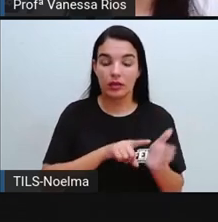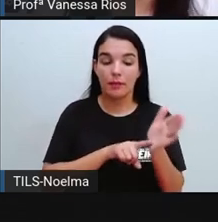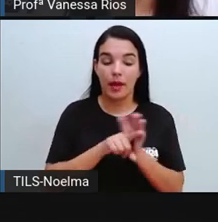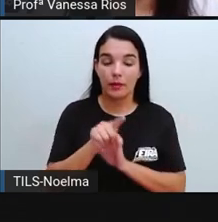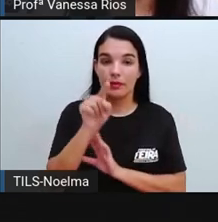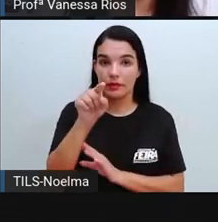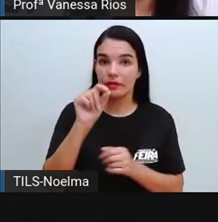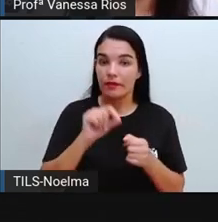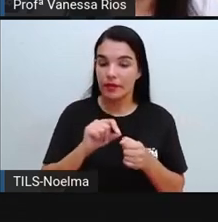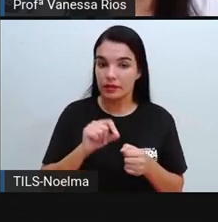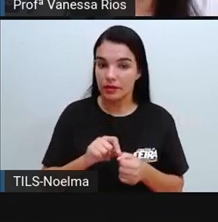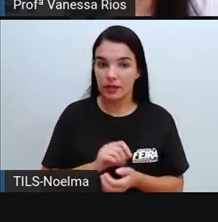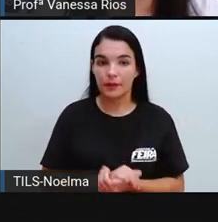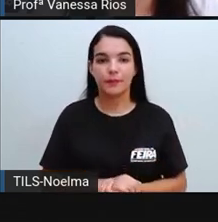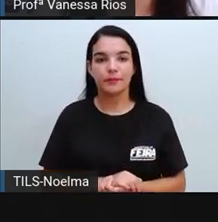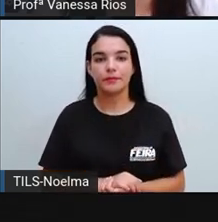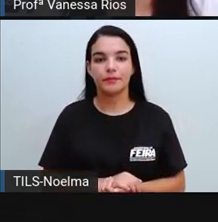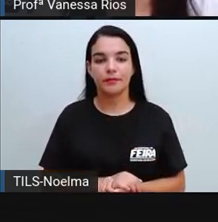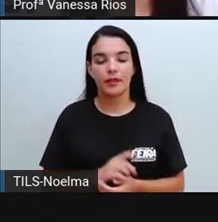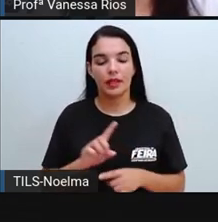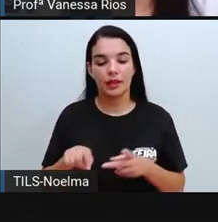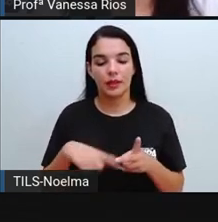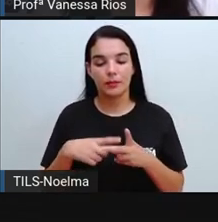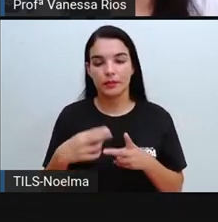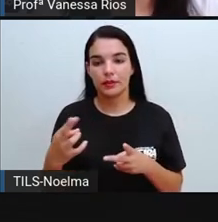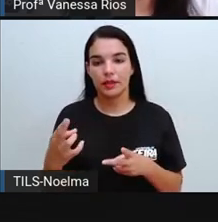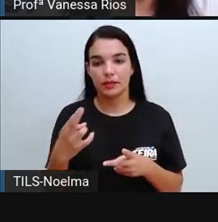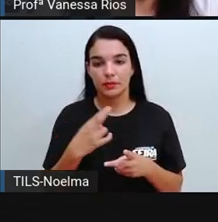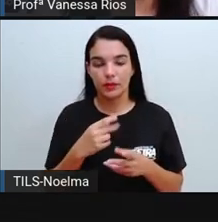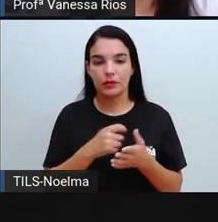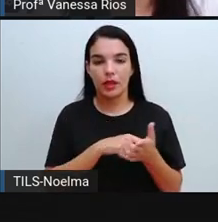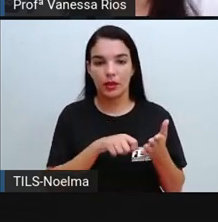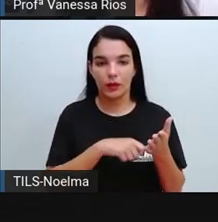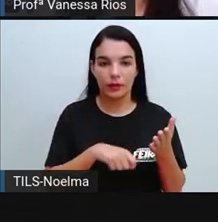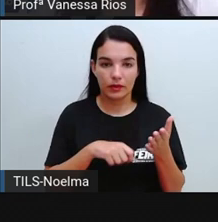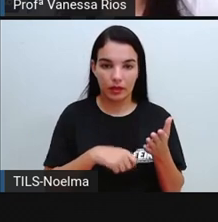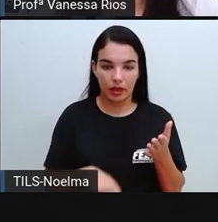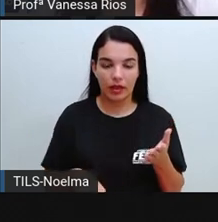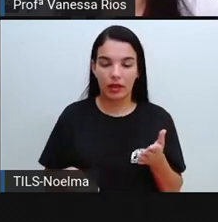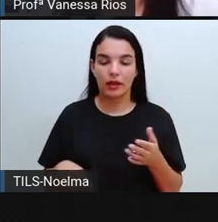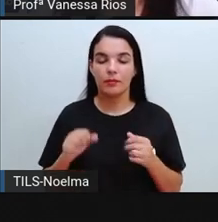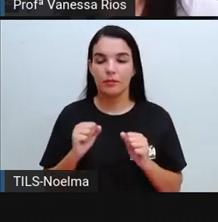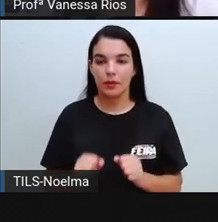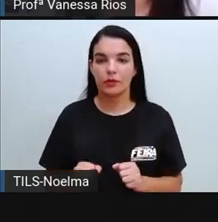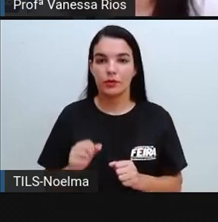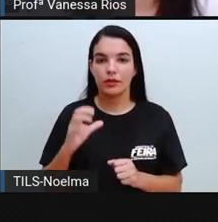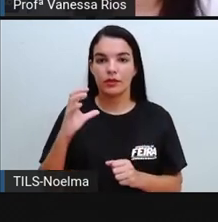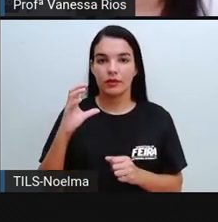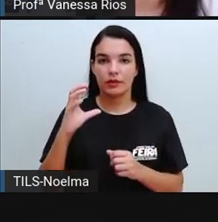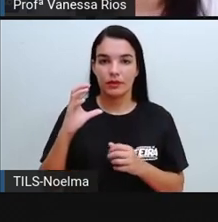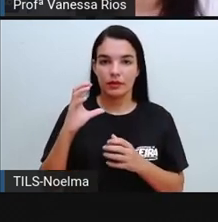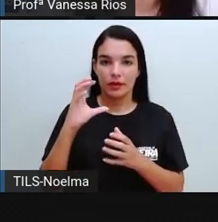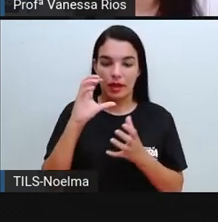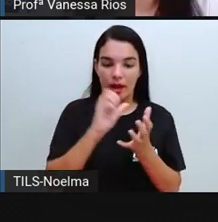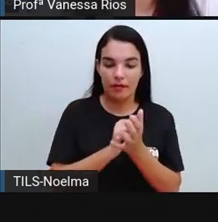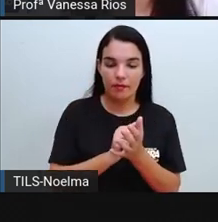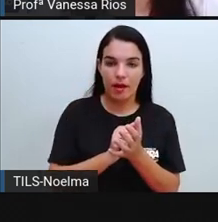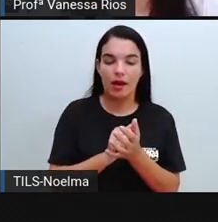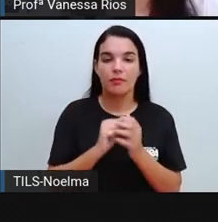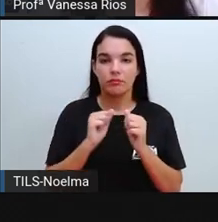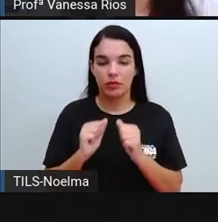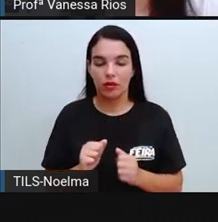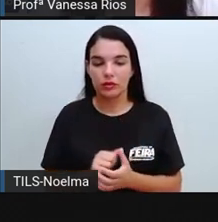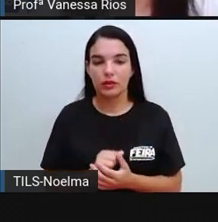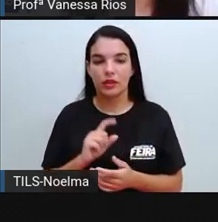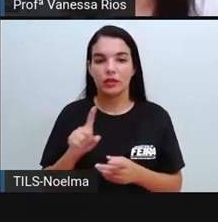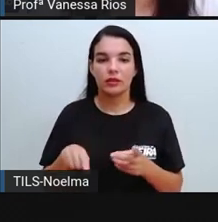as perguntas que você vai fazer, anotar as respostas ou pode gravar para depois transcrever, não é? Se for mais